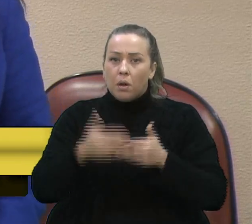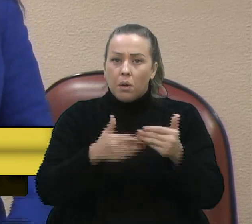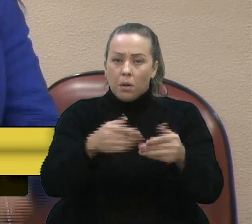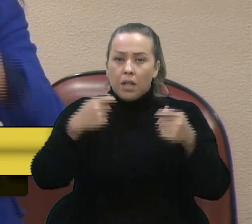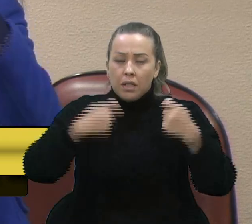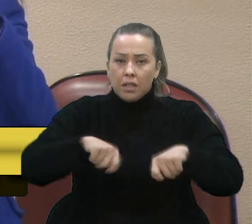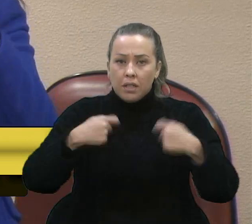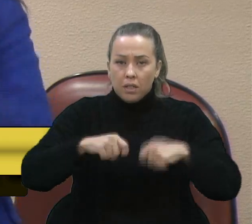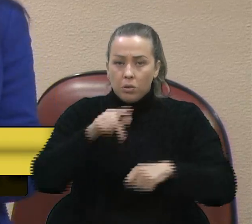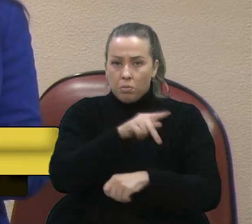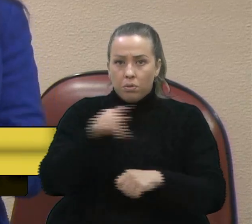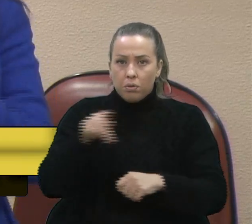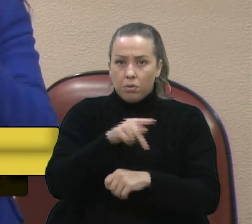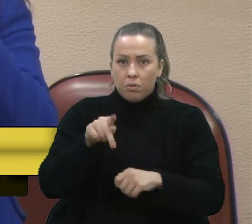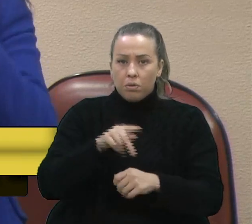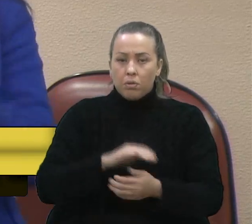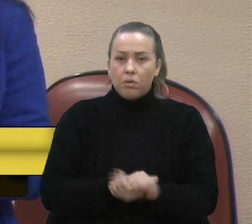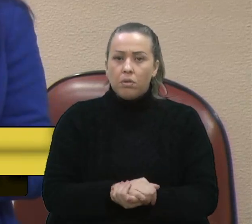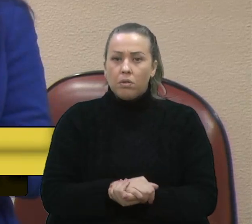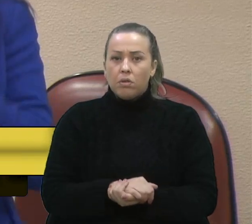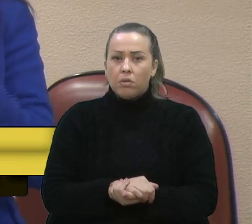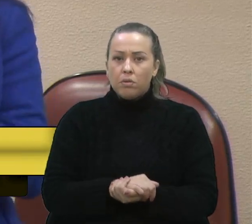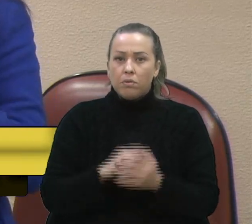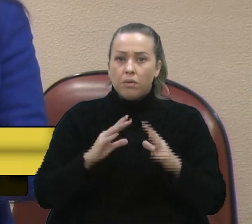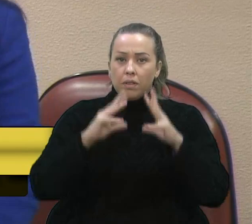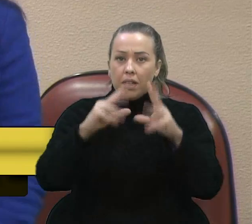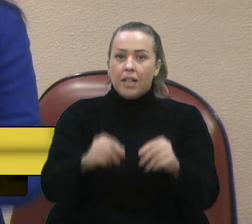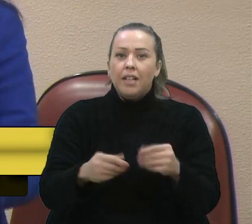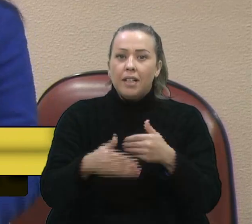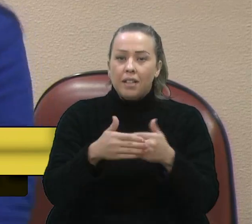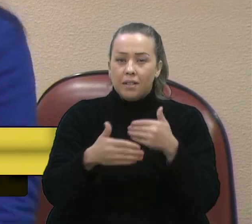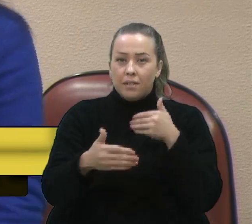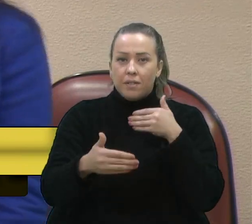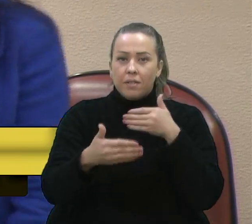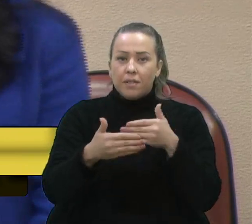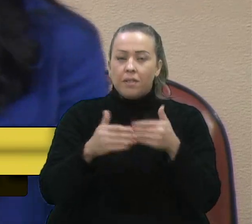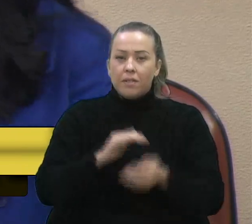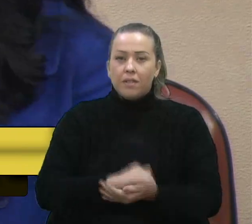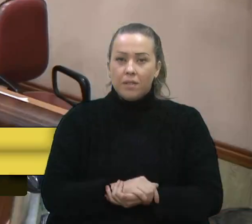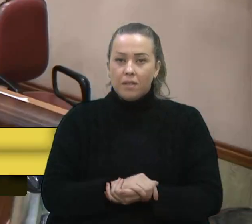necessidade. Os professores merecem e precisam, sem dúvida nenhuma, essa é a minha opinião. Obrigado. Obrigado.